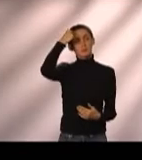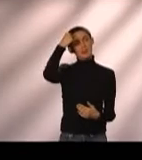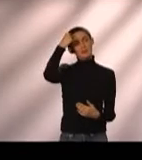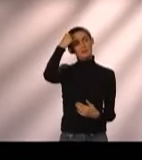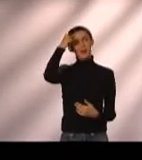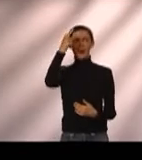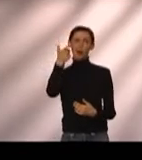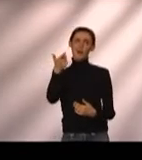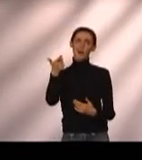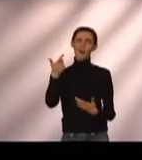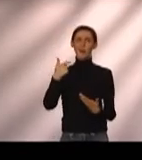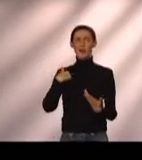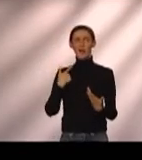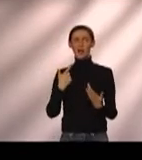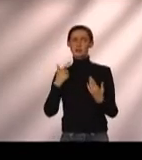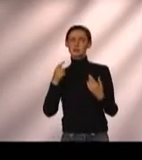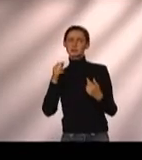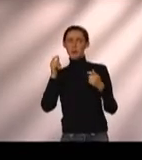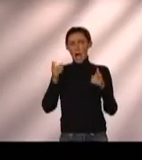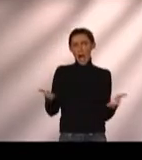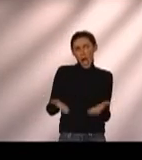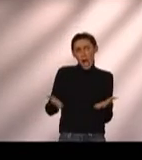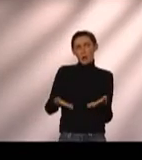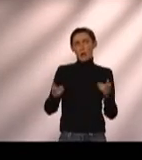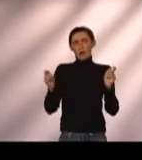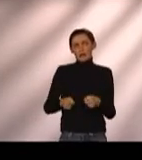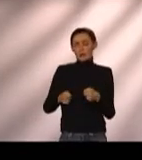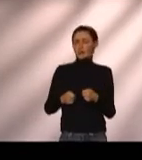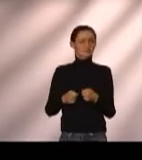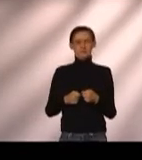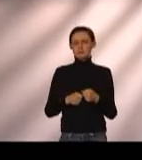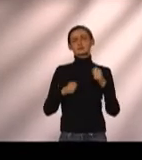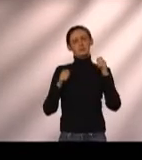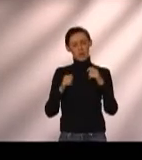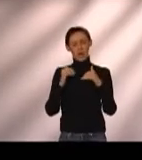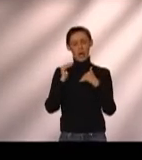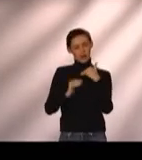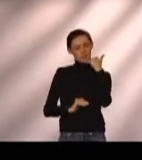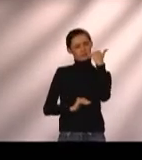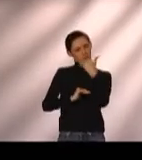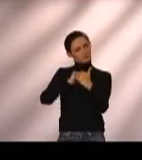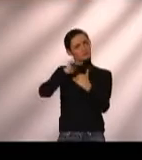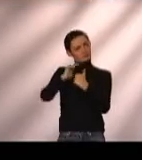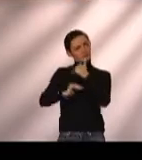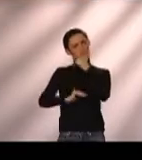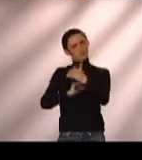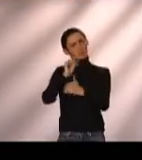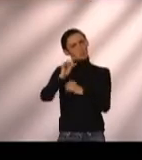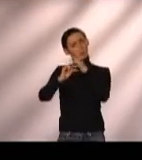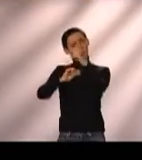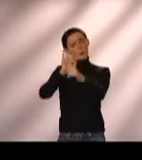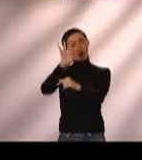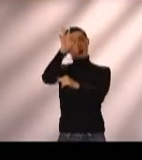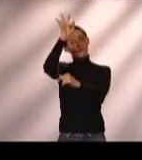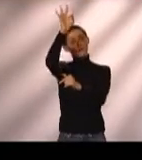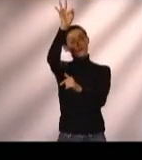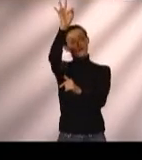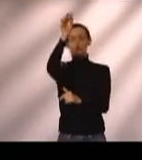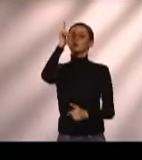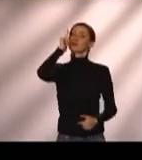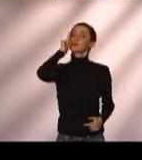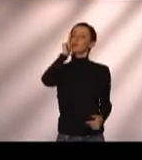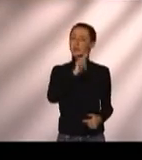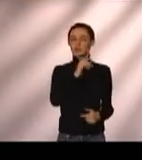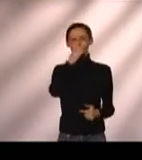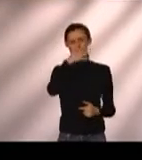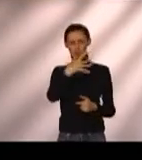esperar resultados de imediato. O resultado é lento, ele é gradativo, mas ele